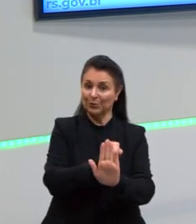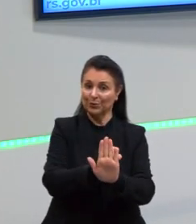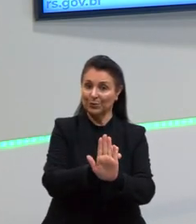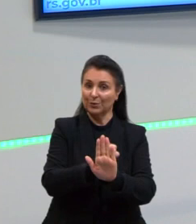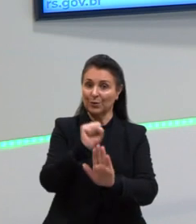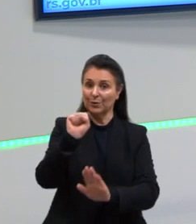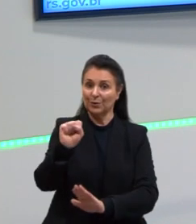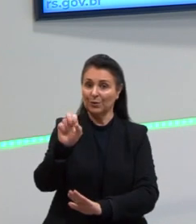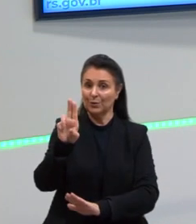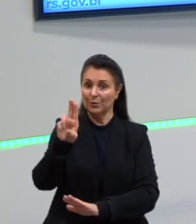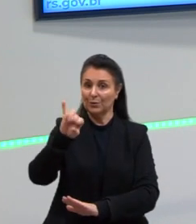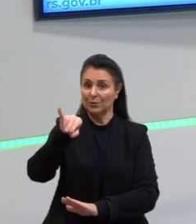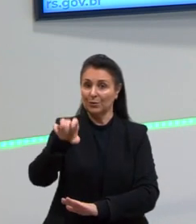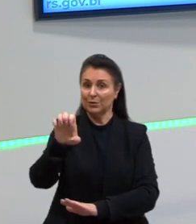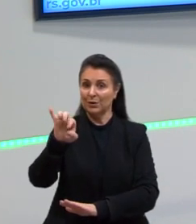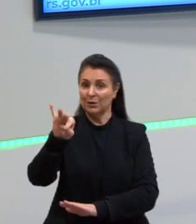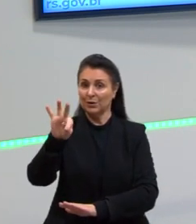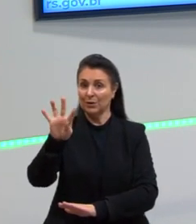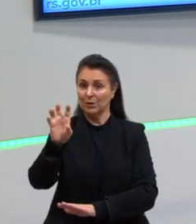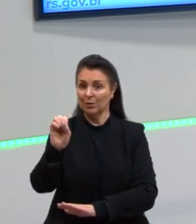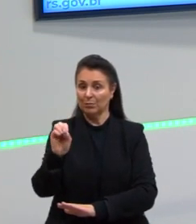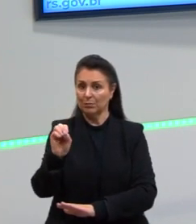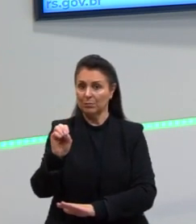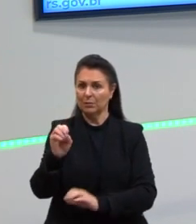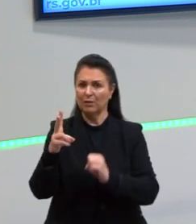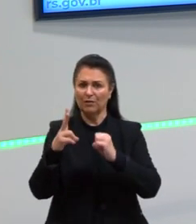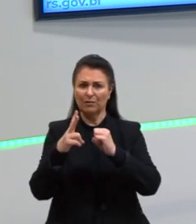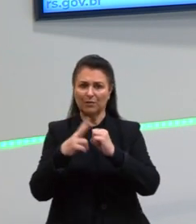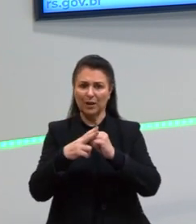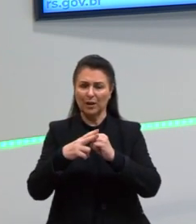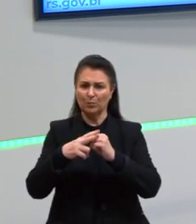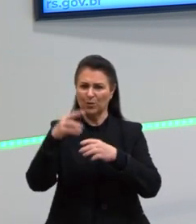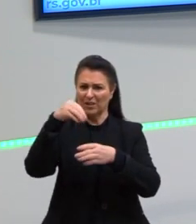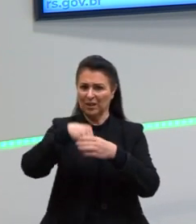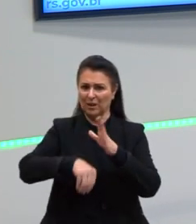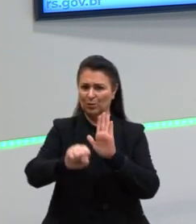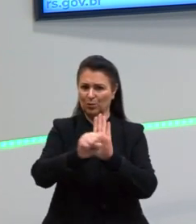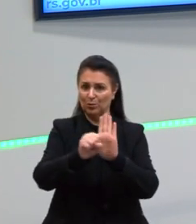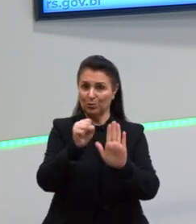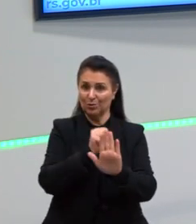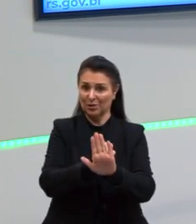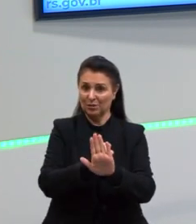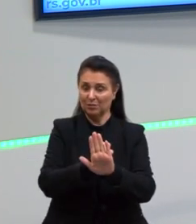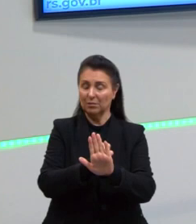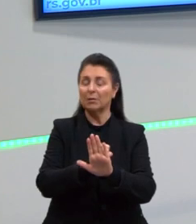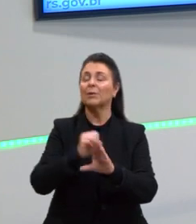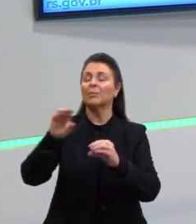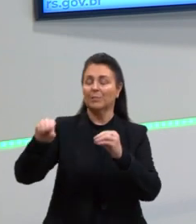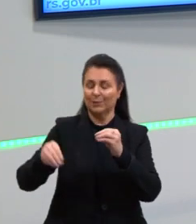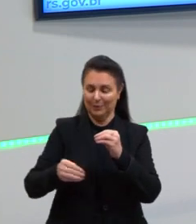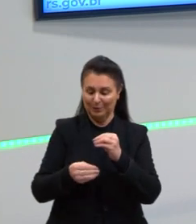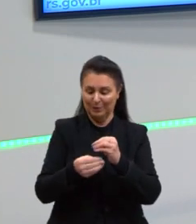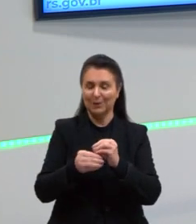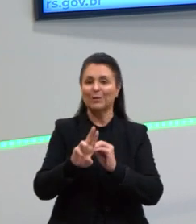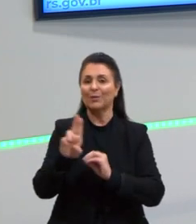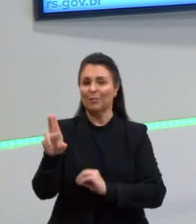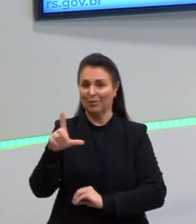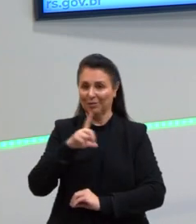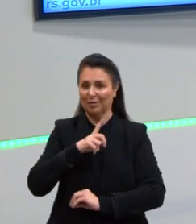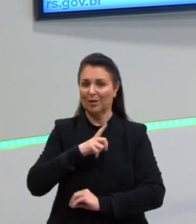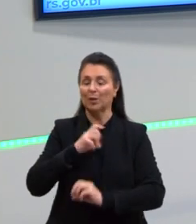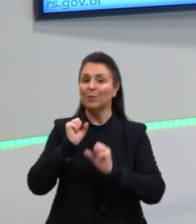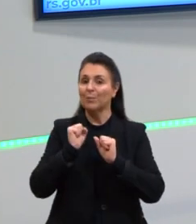aparecer dentro do sujeito, porque a gente nunca tem verbos dentro do sujeito. Mas complementos nominais podem, porque a gente pode ter